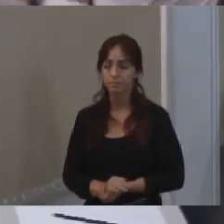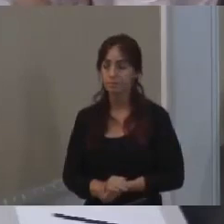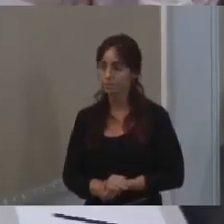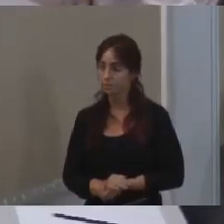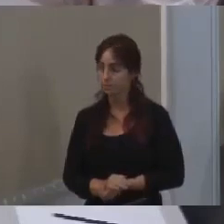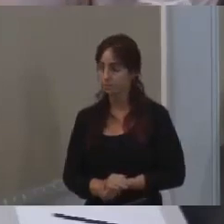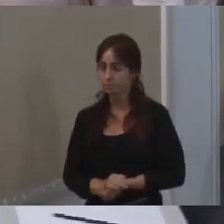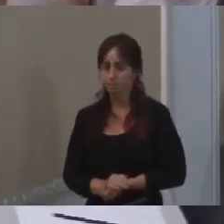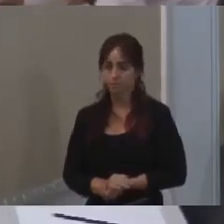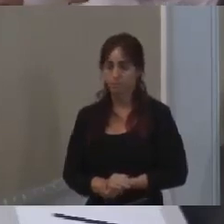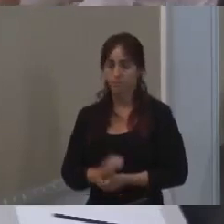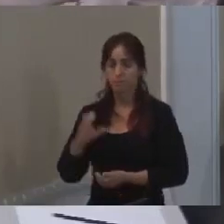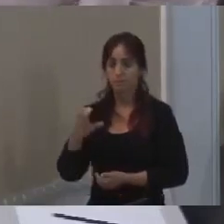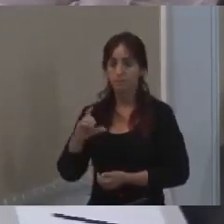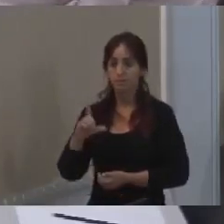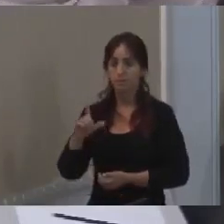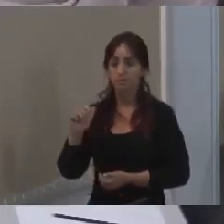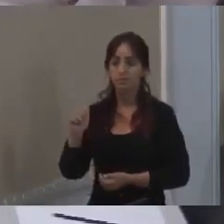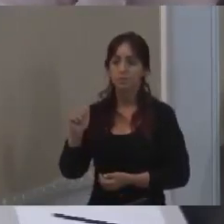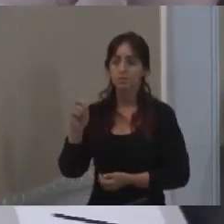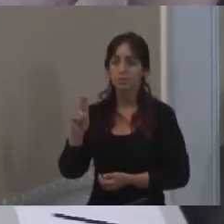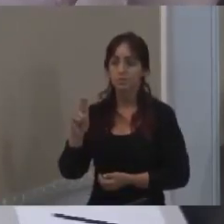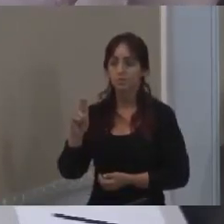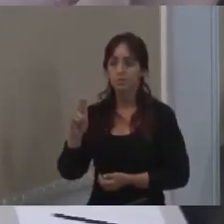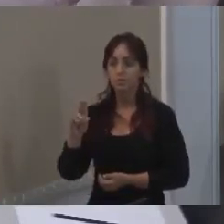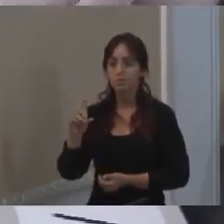Senhor Cláudio, só para ter certeza que o senhor está me ouvindo.